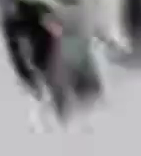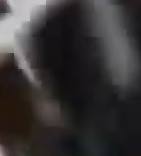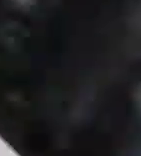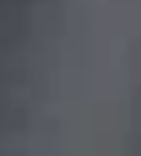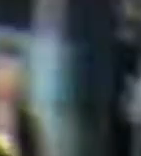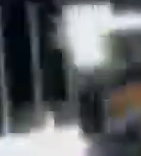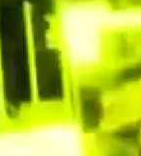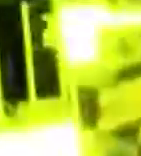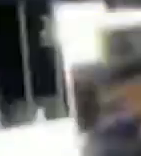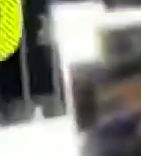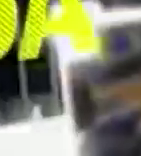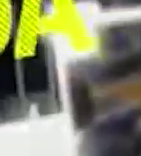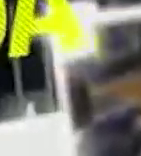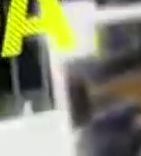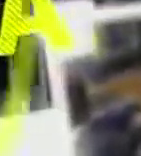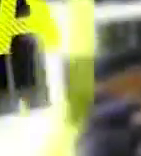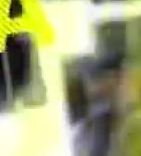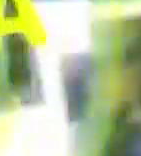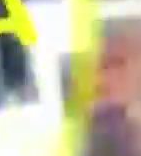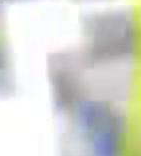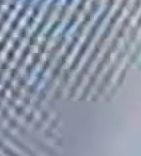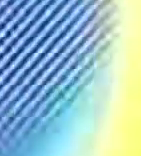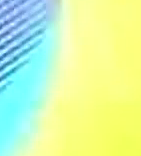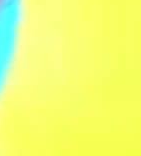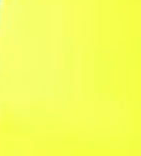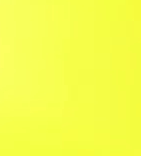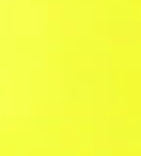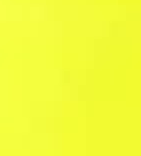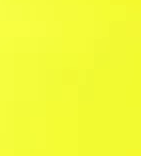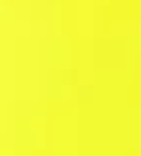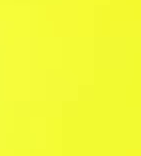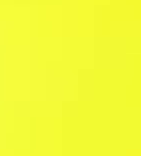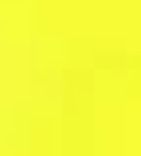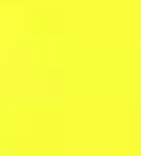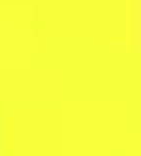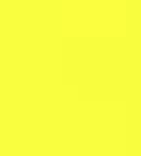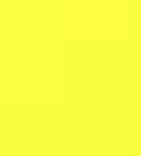Exige o meu estado de São Paulo